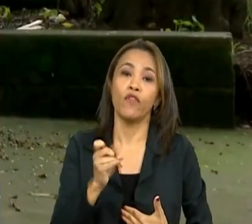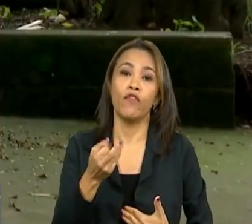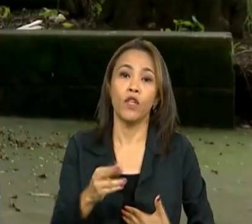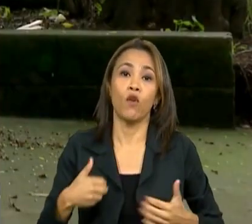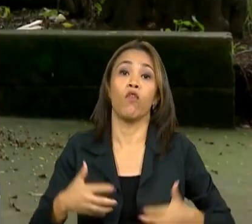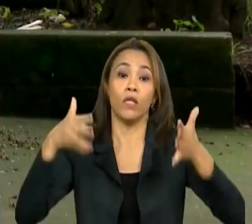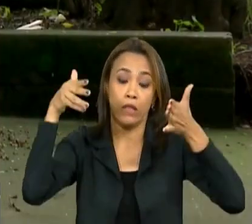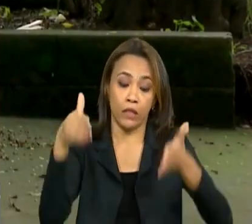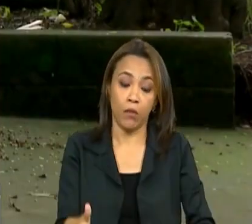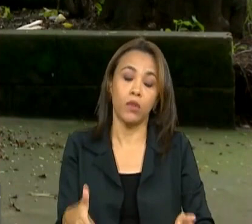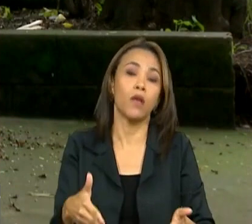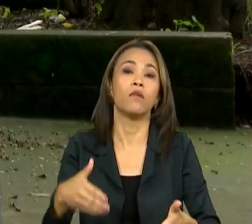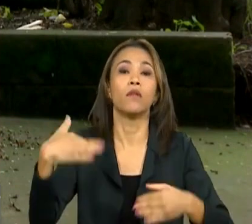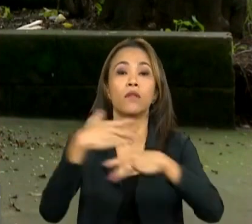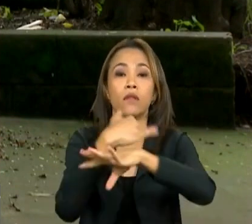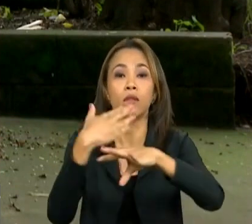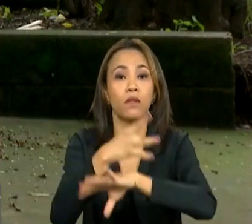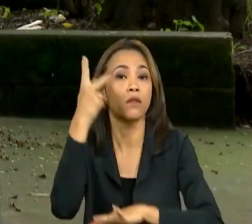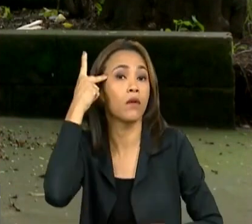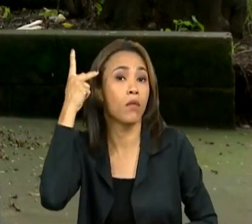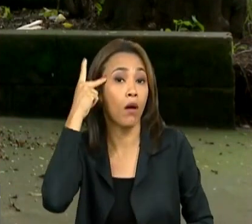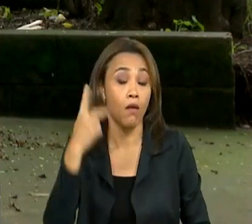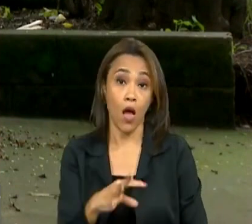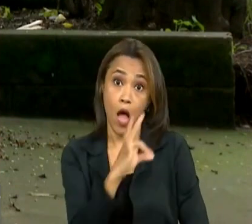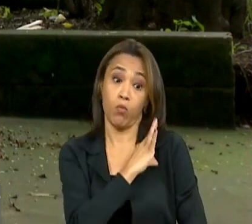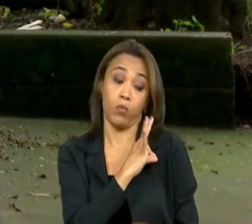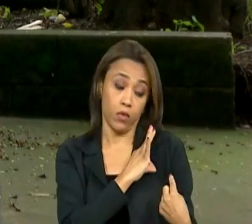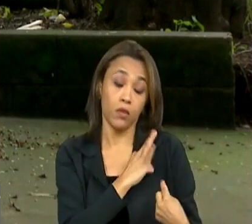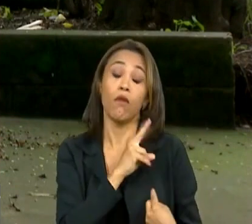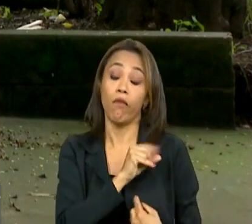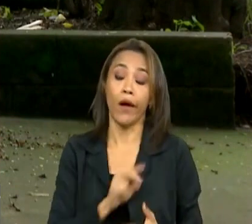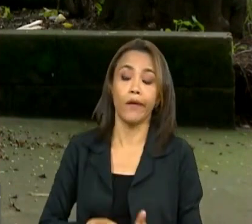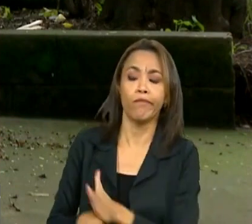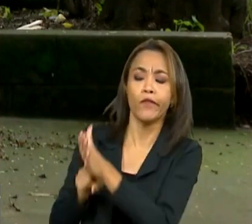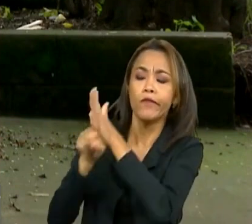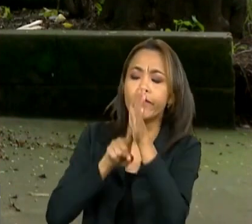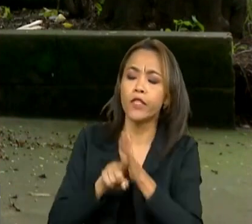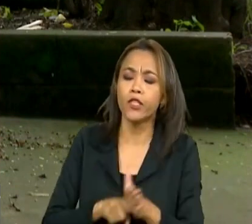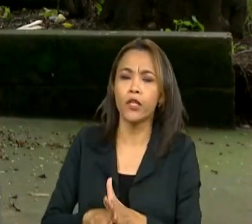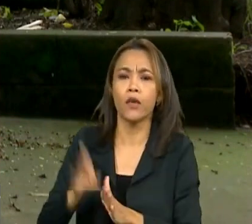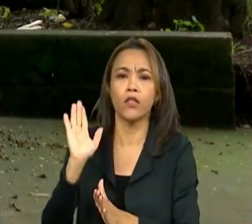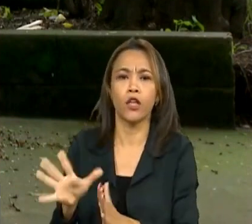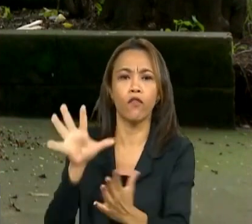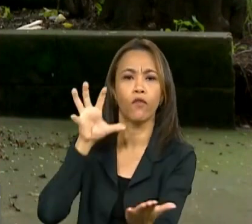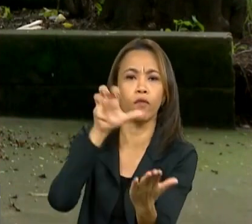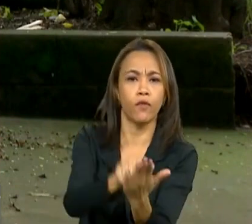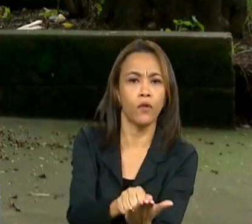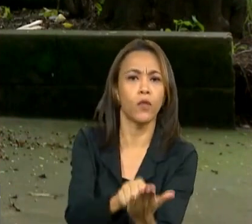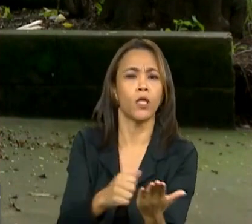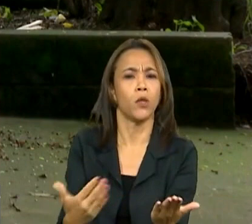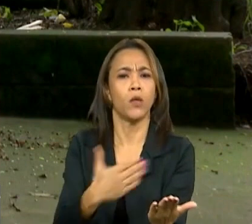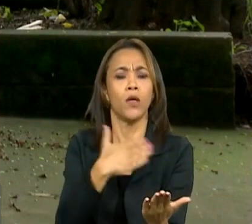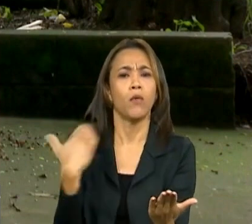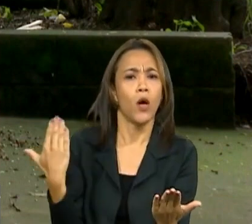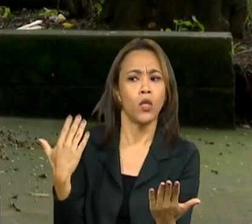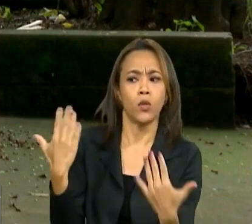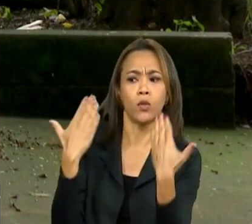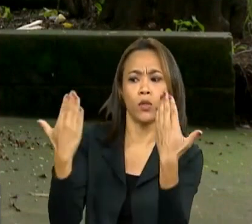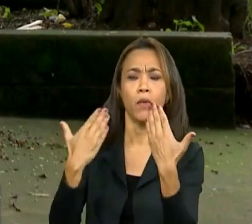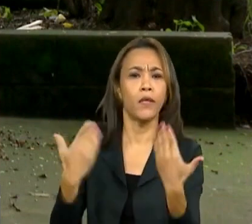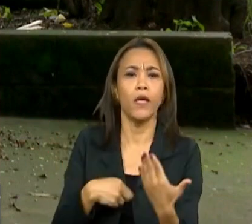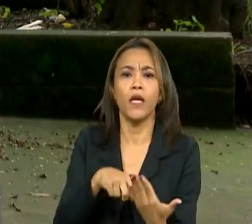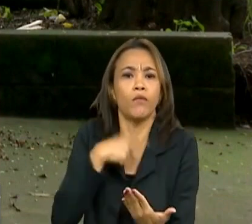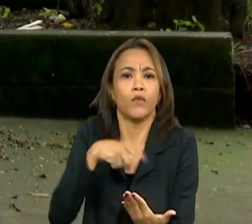Rocha, na Grande São Paulo A Polícia Civil vai investigar o caso Que foi registrado como morte suspeita E omissão de